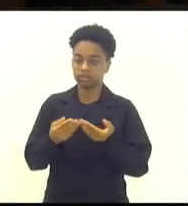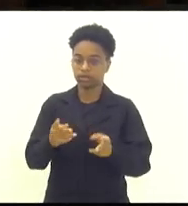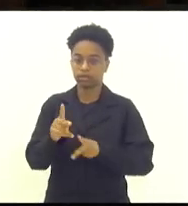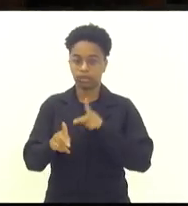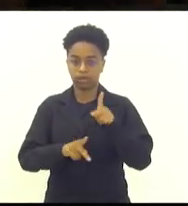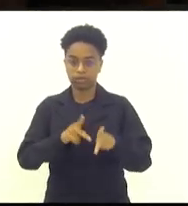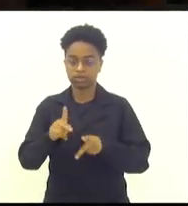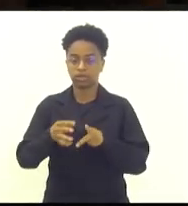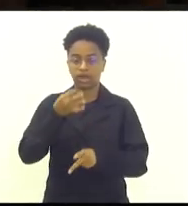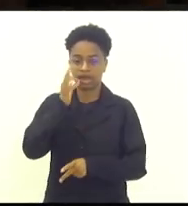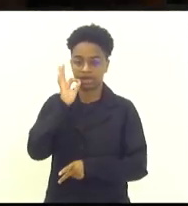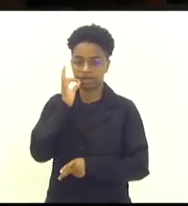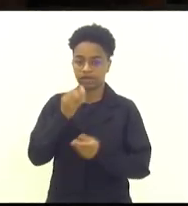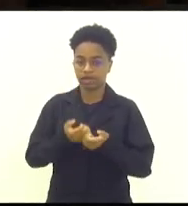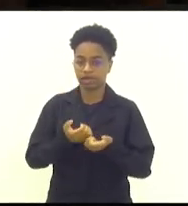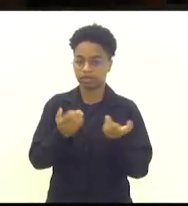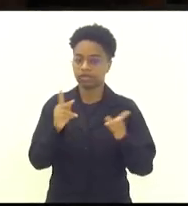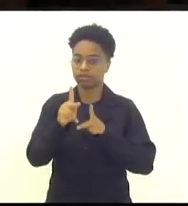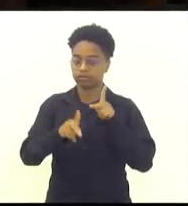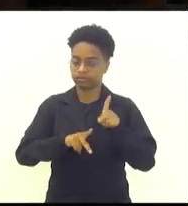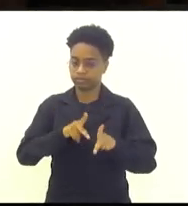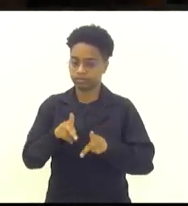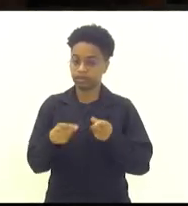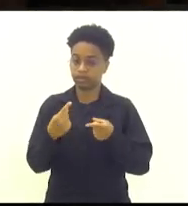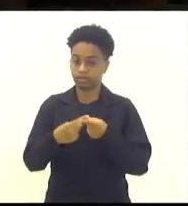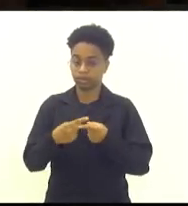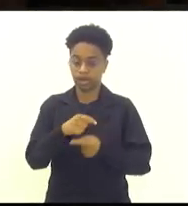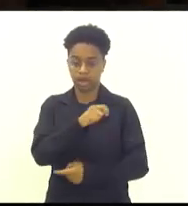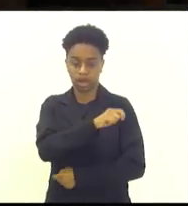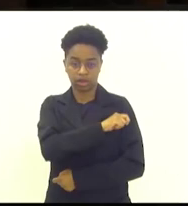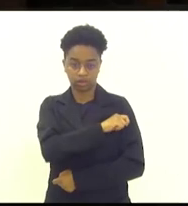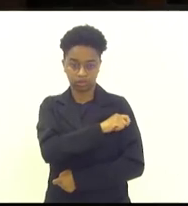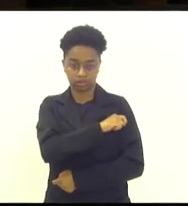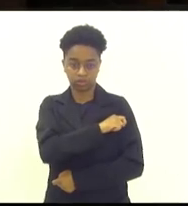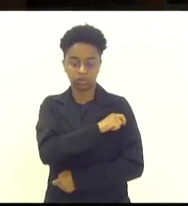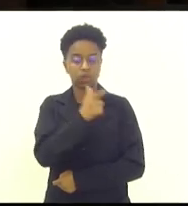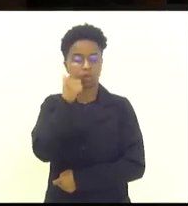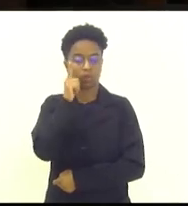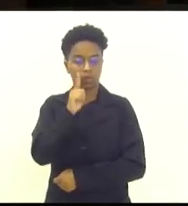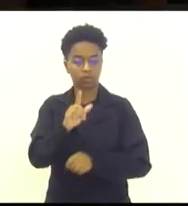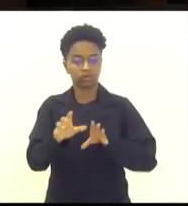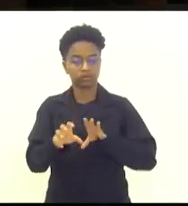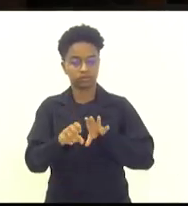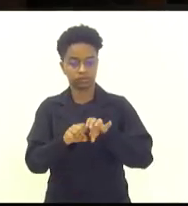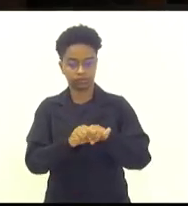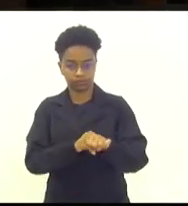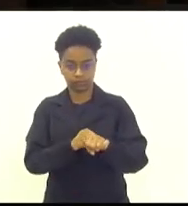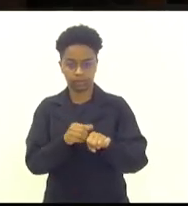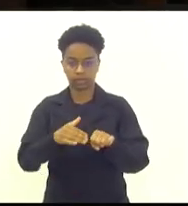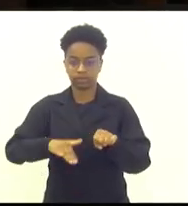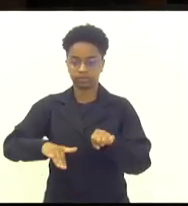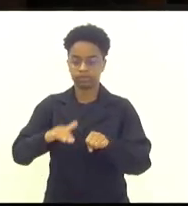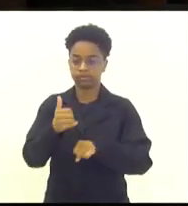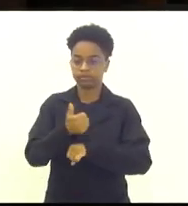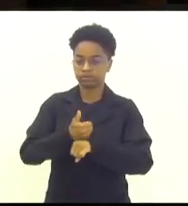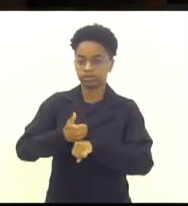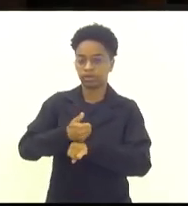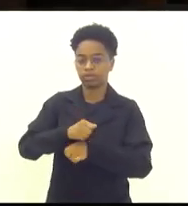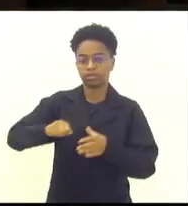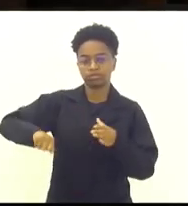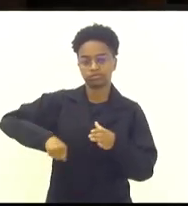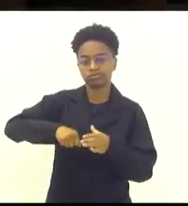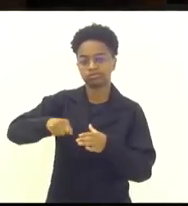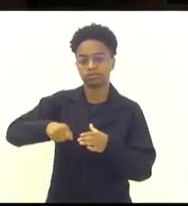do trabalhador, o café do povo, de maneira que os alunos se formam como profissionais de confeitaria,